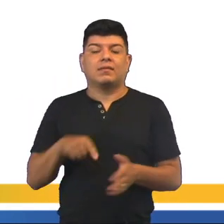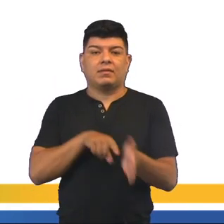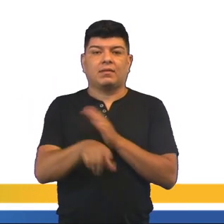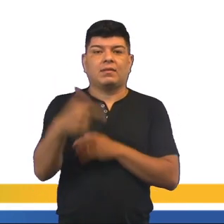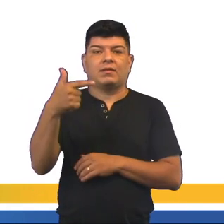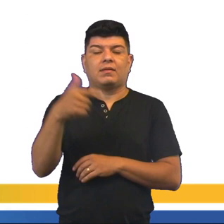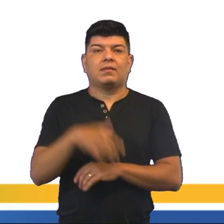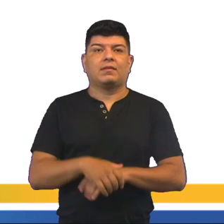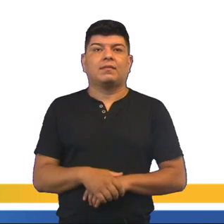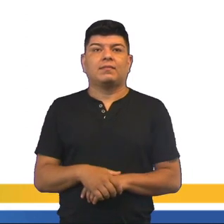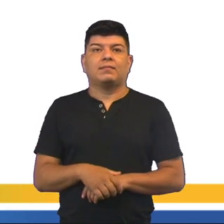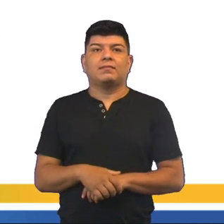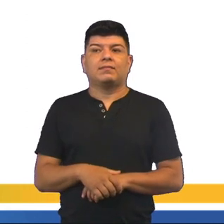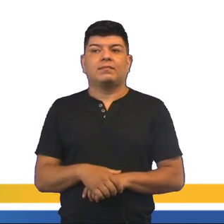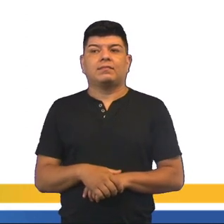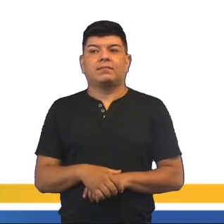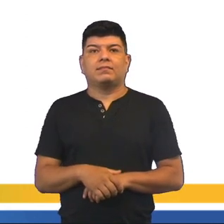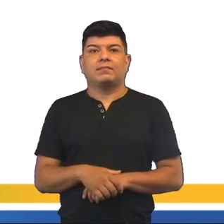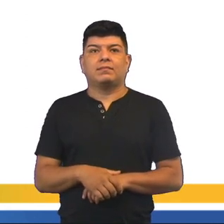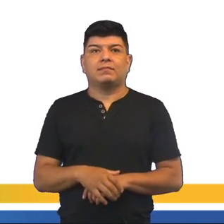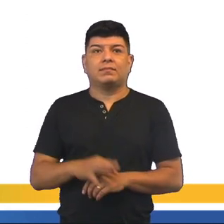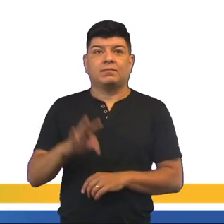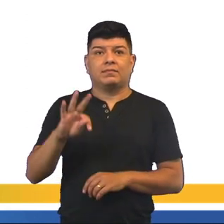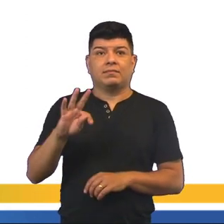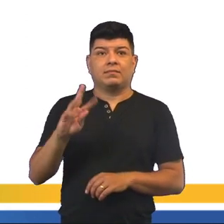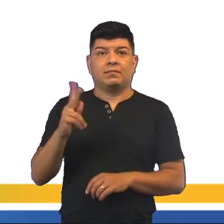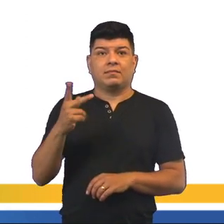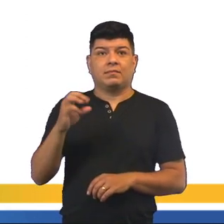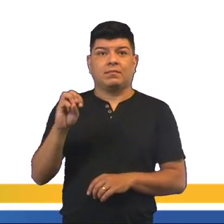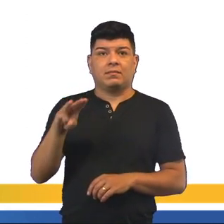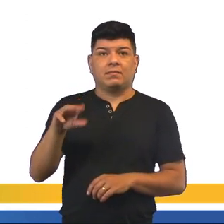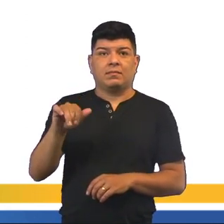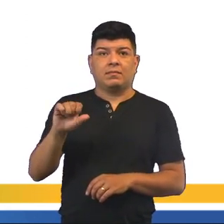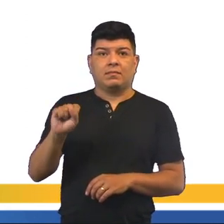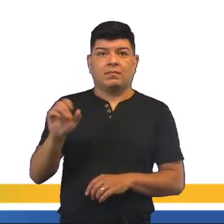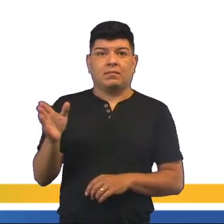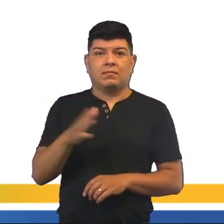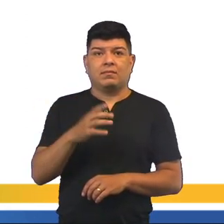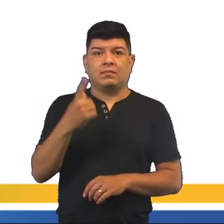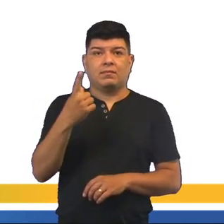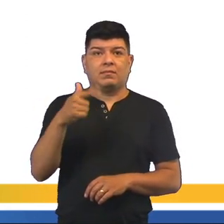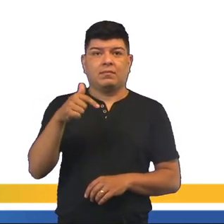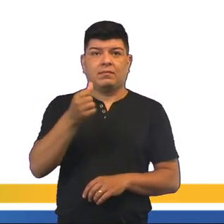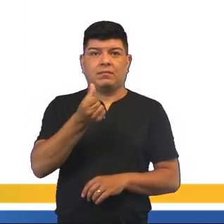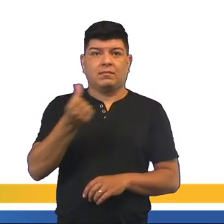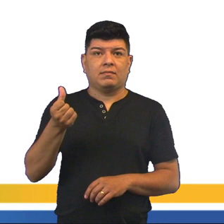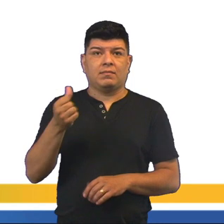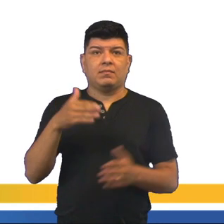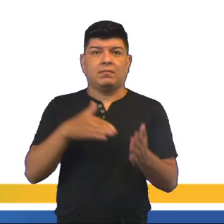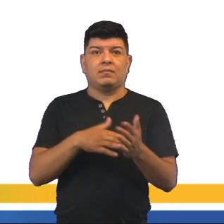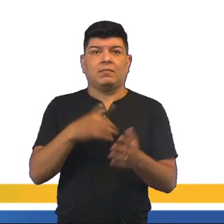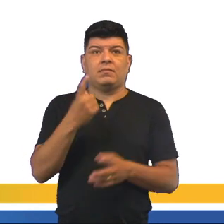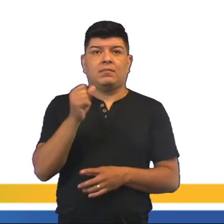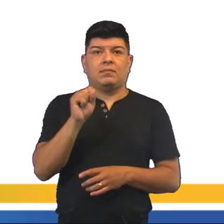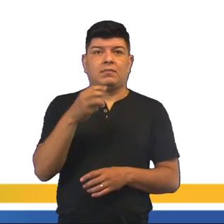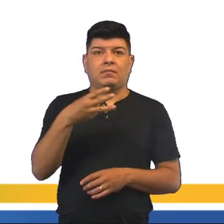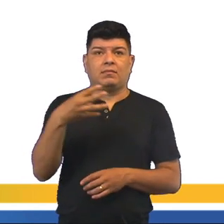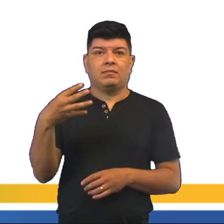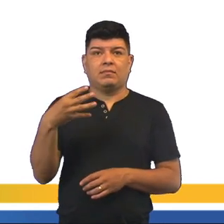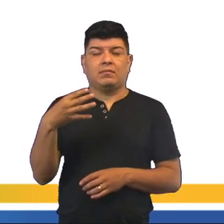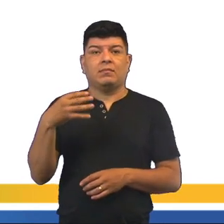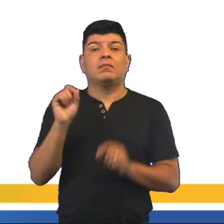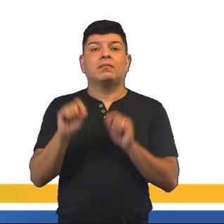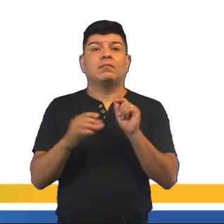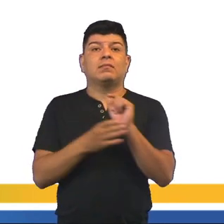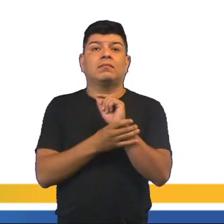segunda questão? Vamos lá. Thomas Malthus, em 1766, 1834, defendia a tese de